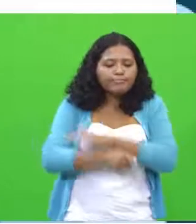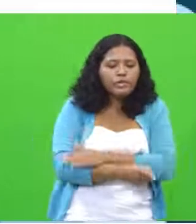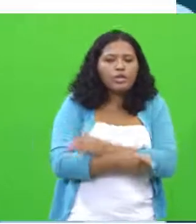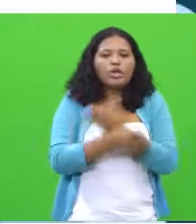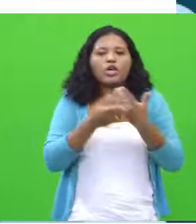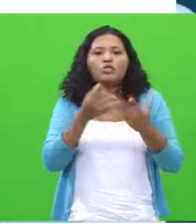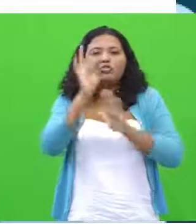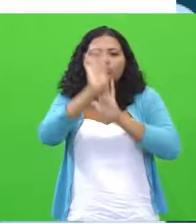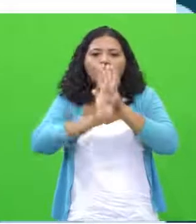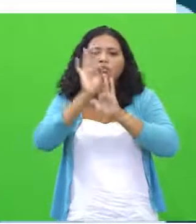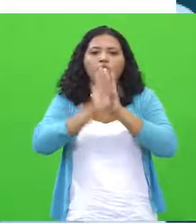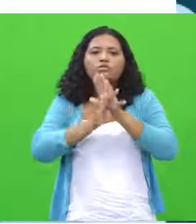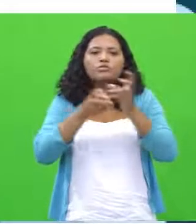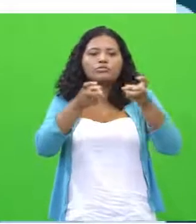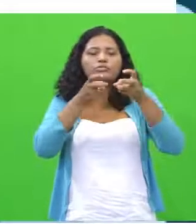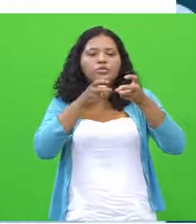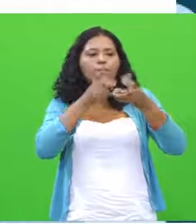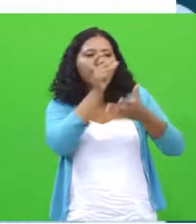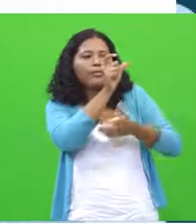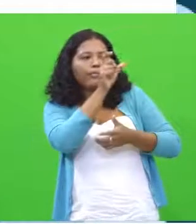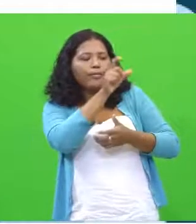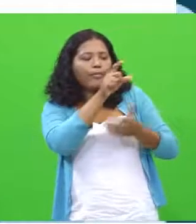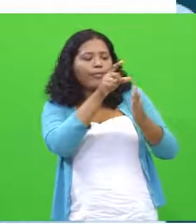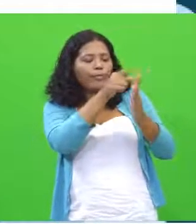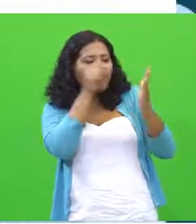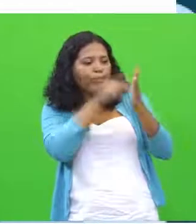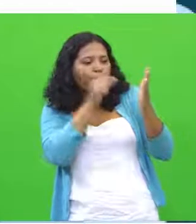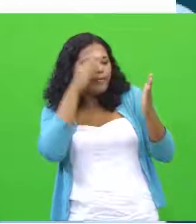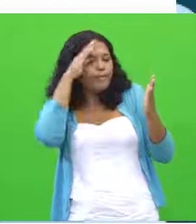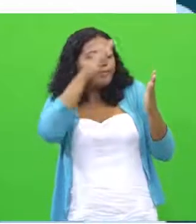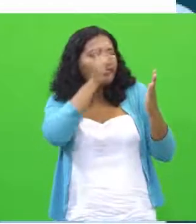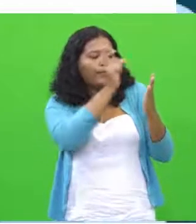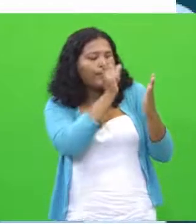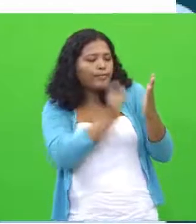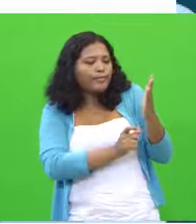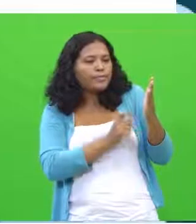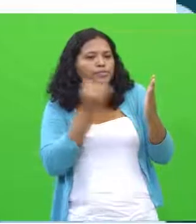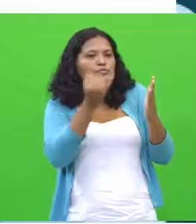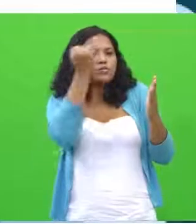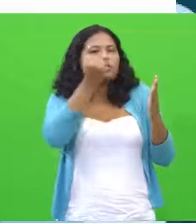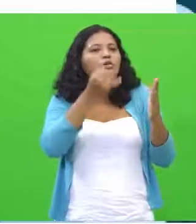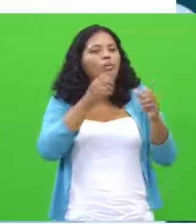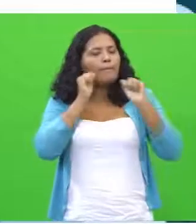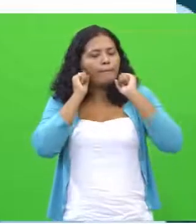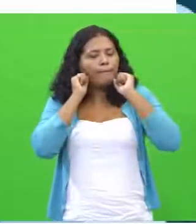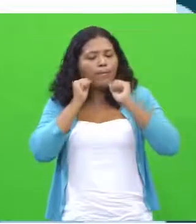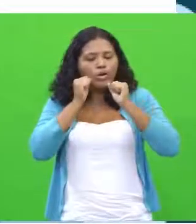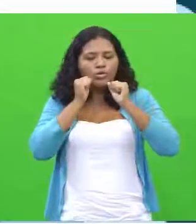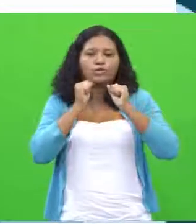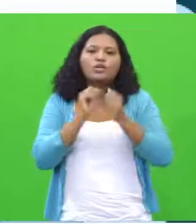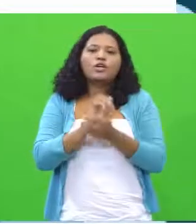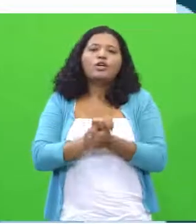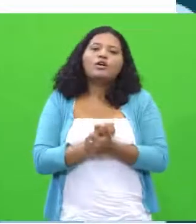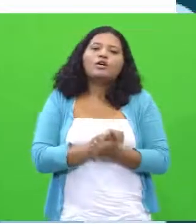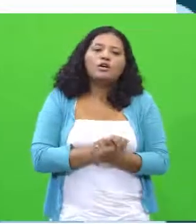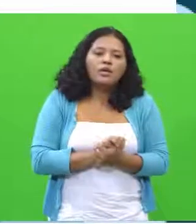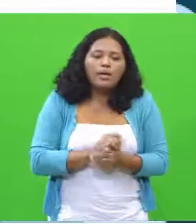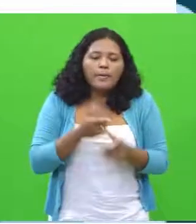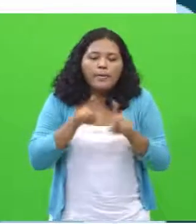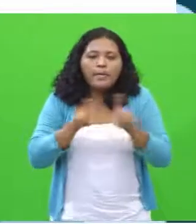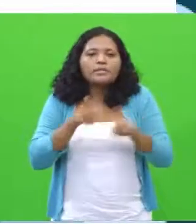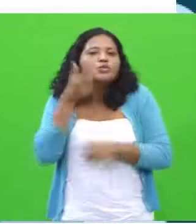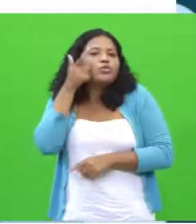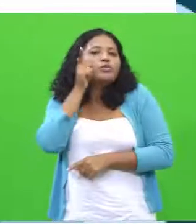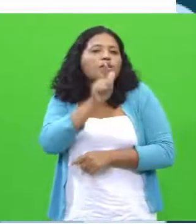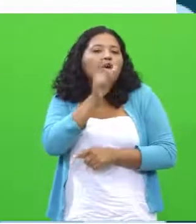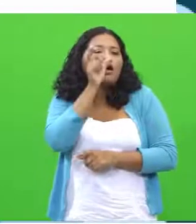outros aspectos, podemos? Com certeza, claro que sim. Mas se vocês conseguirem ir em busca das